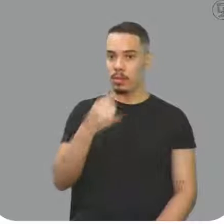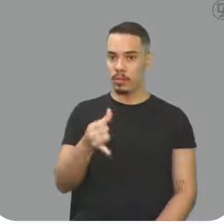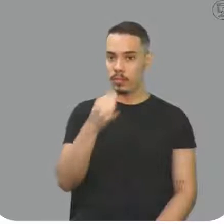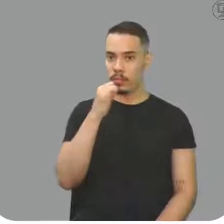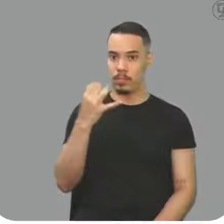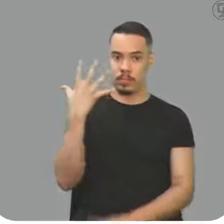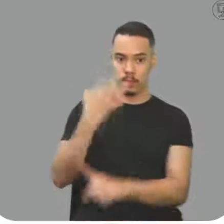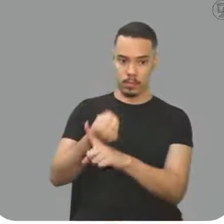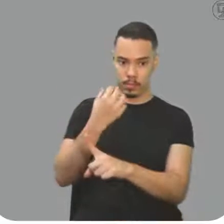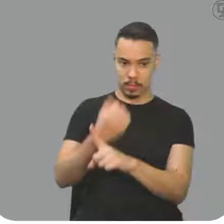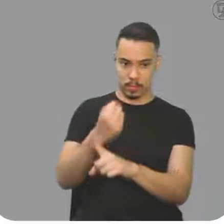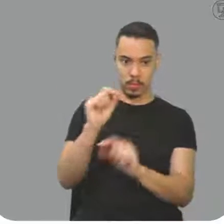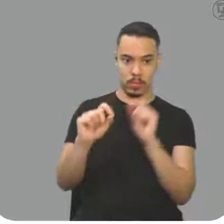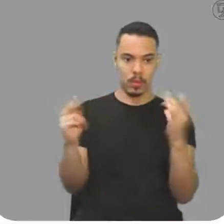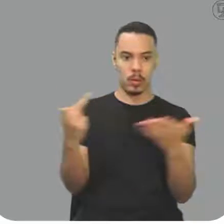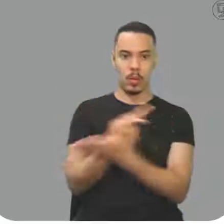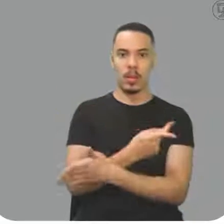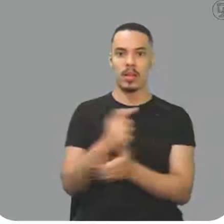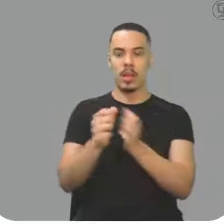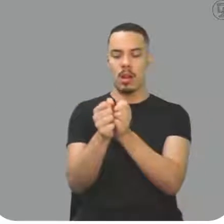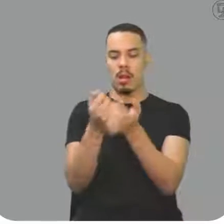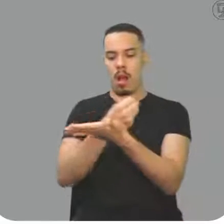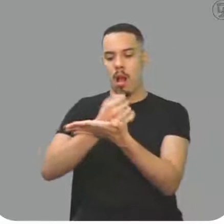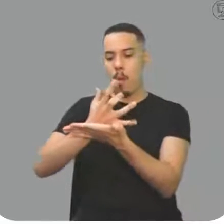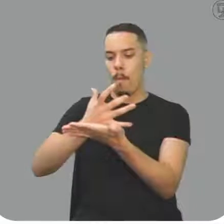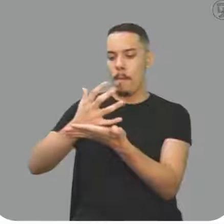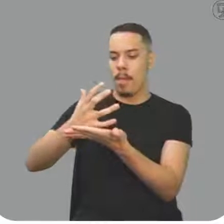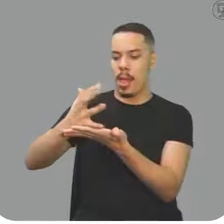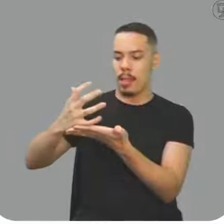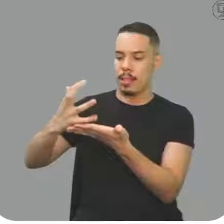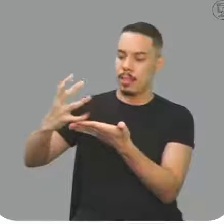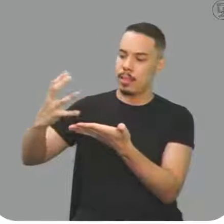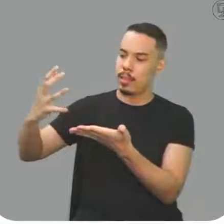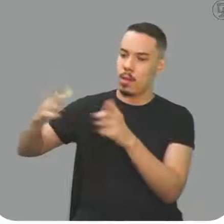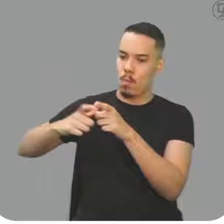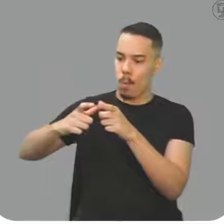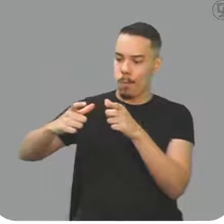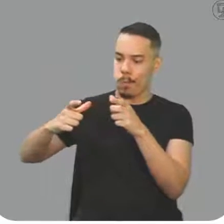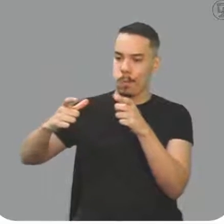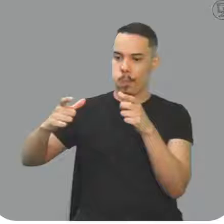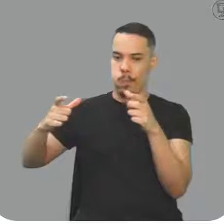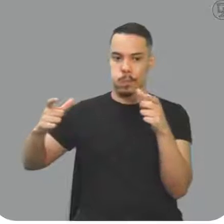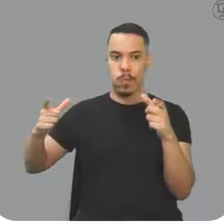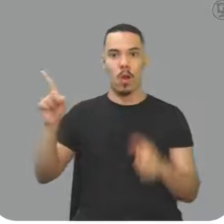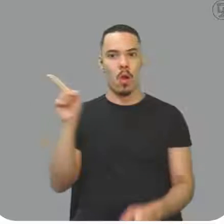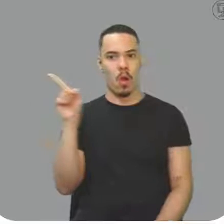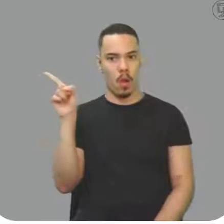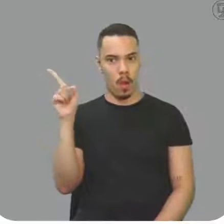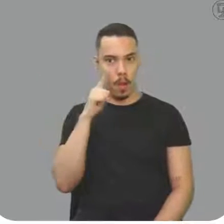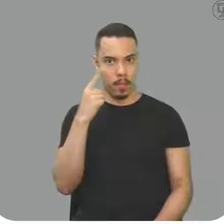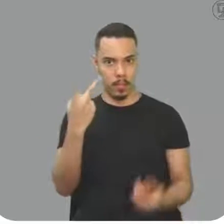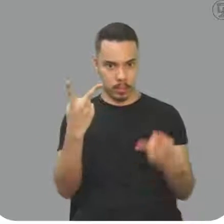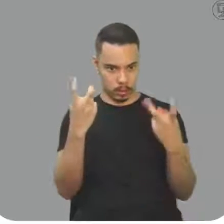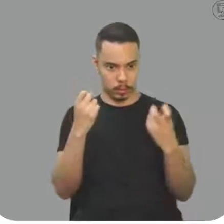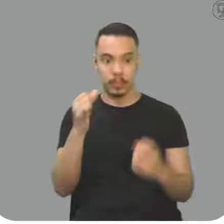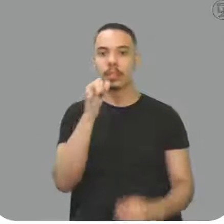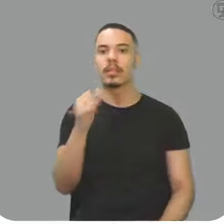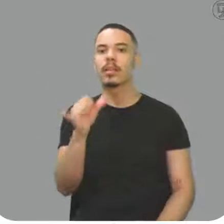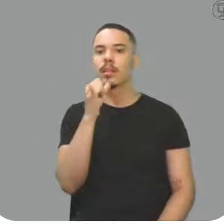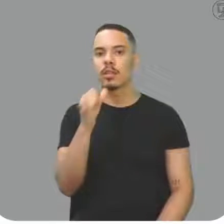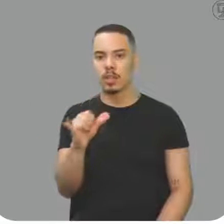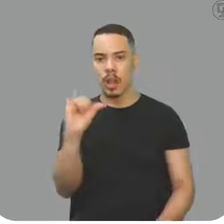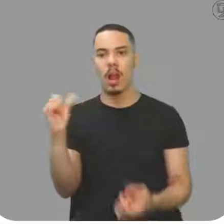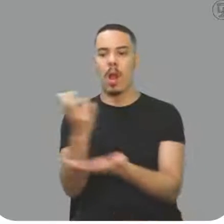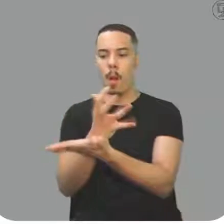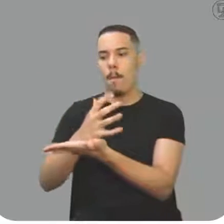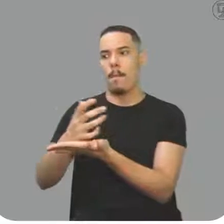acontece quando recebe energia? Ele dilata, ele aumenta de tamanho, né, ele aumenta de tamanho ao receber energia,